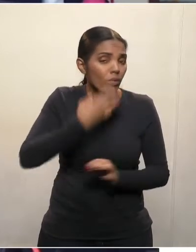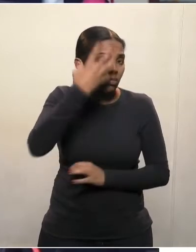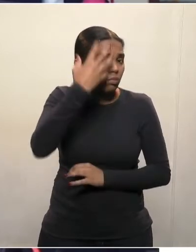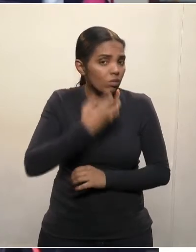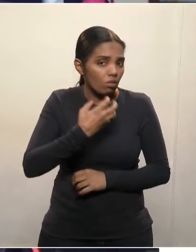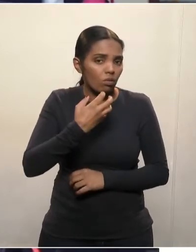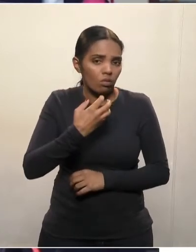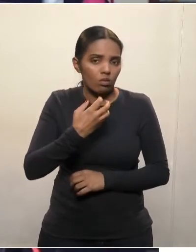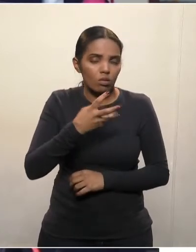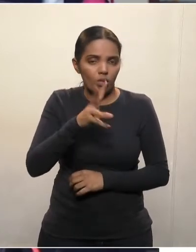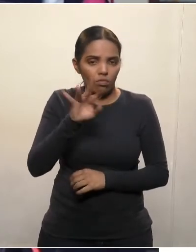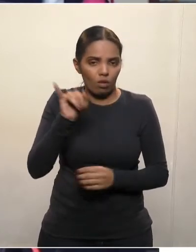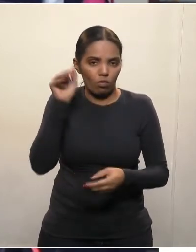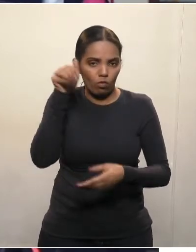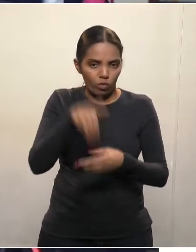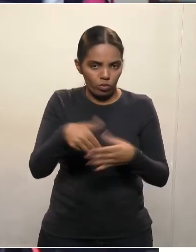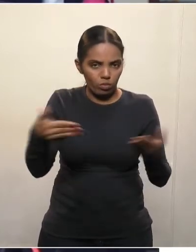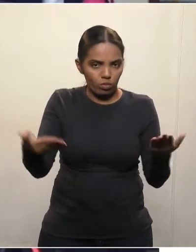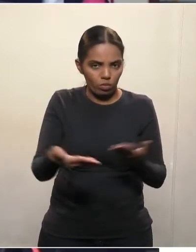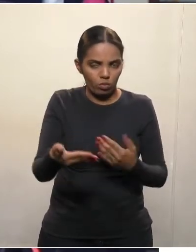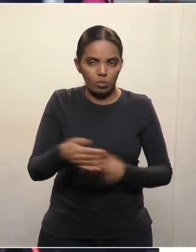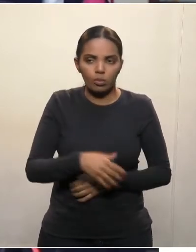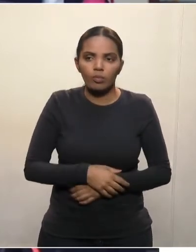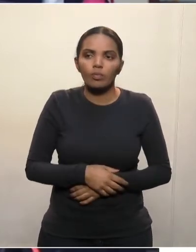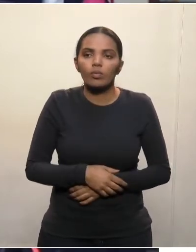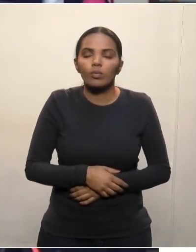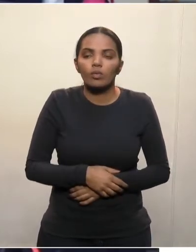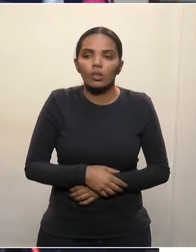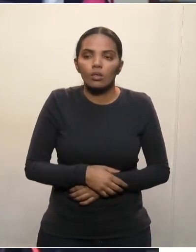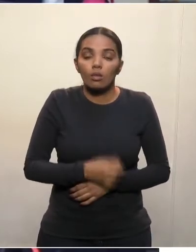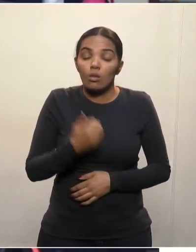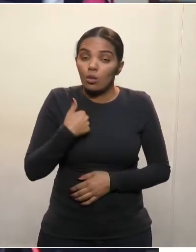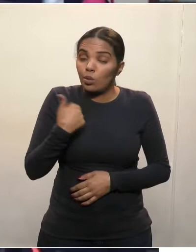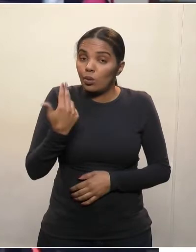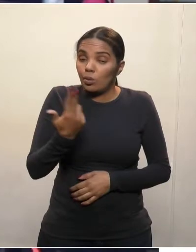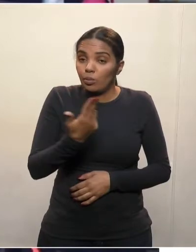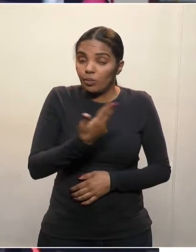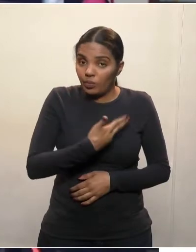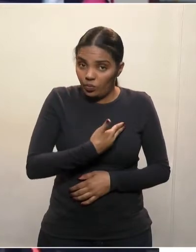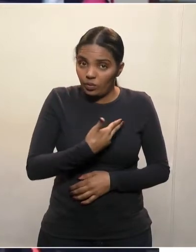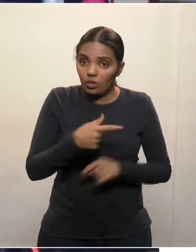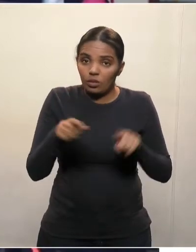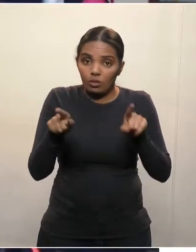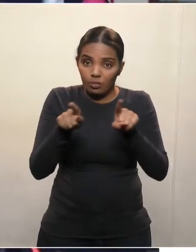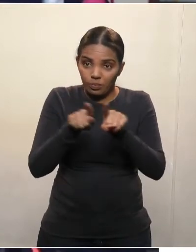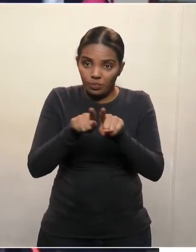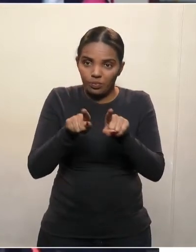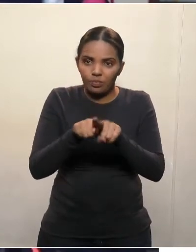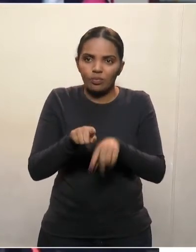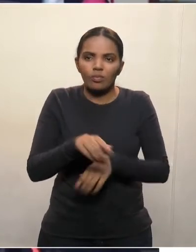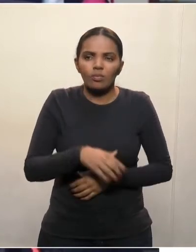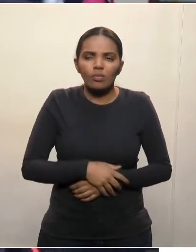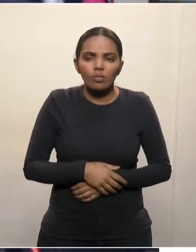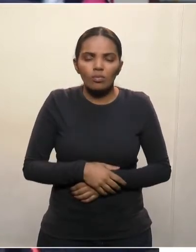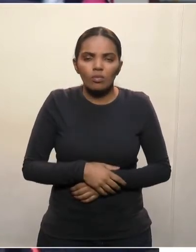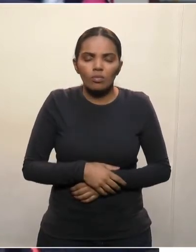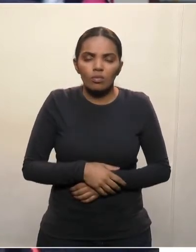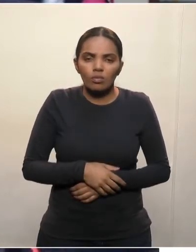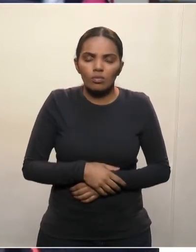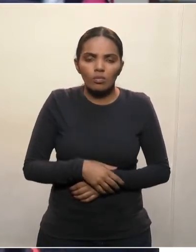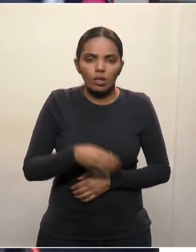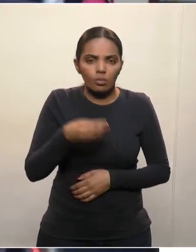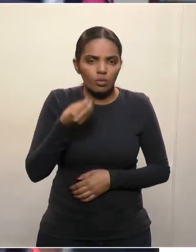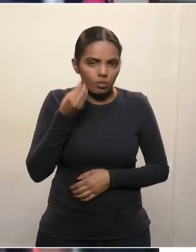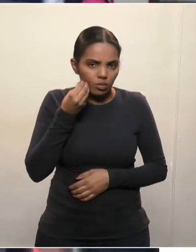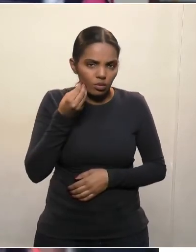serão voltadas no dia de hoje. Além disso, nós ainda também queremos responder a uma oposição